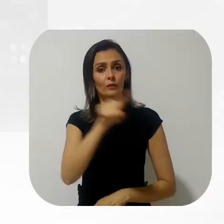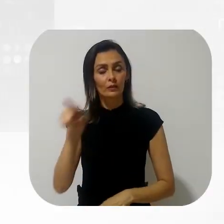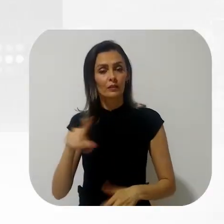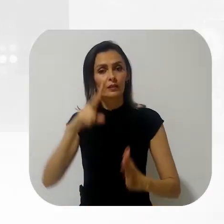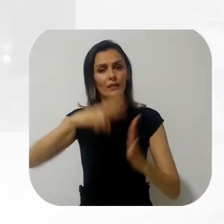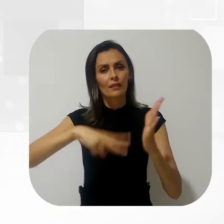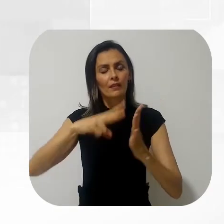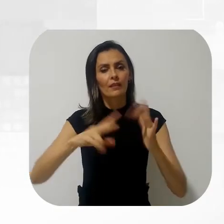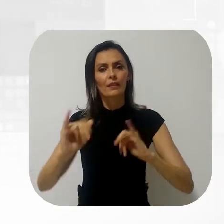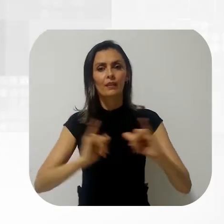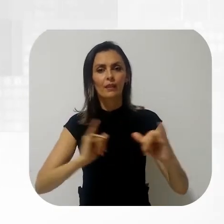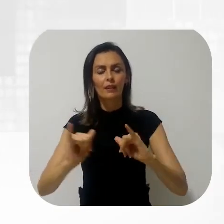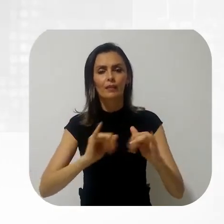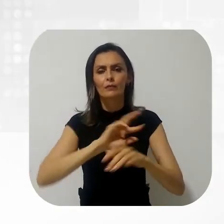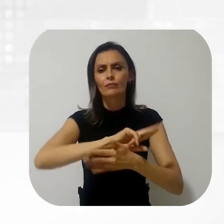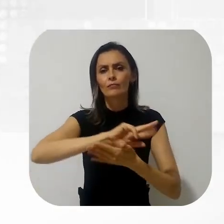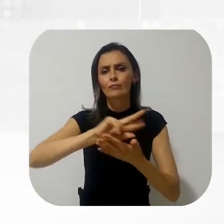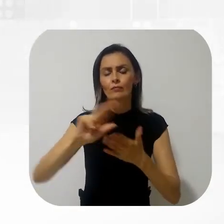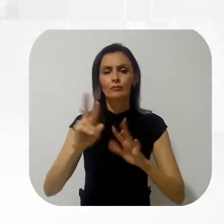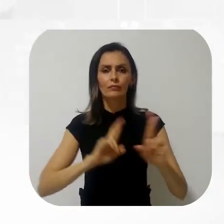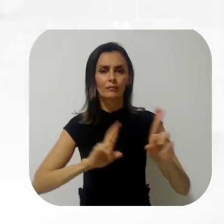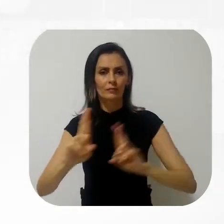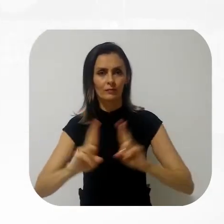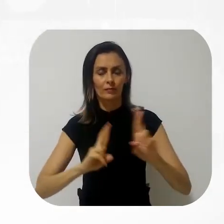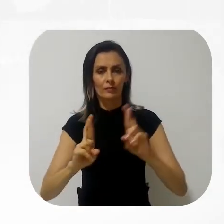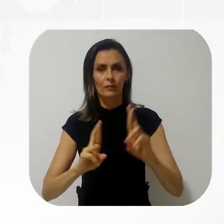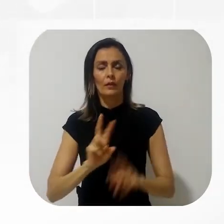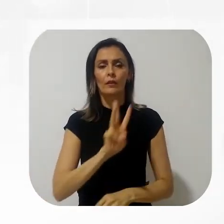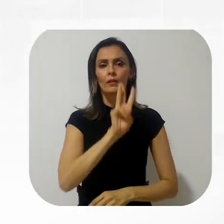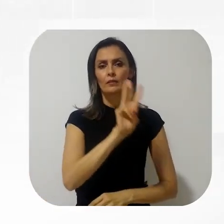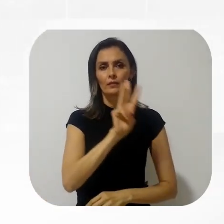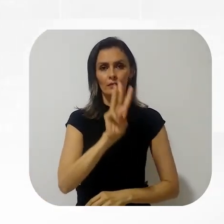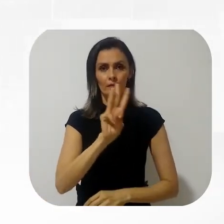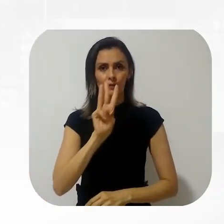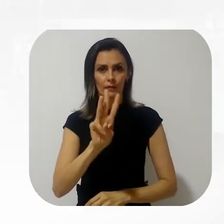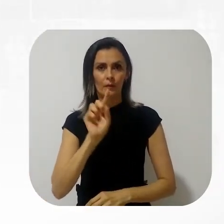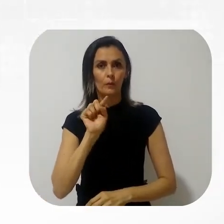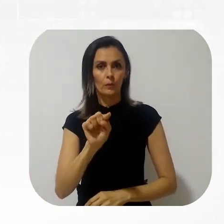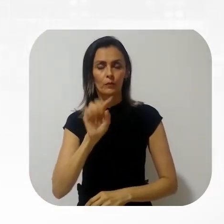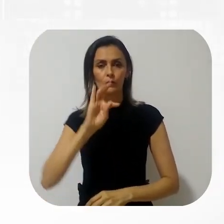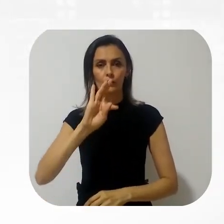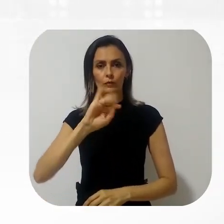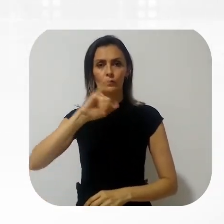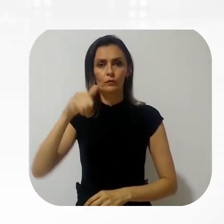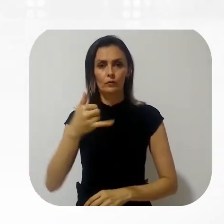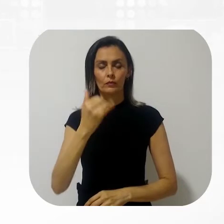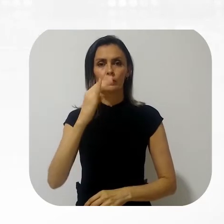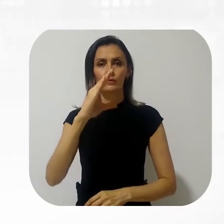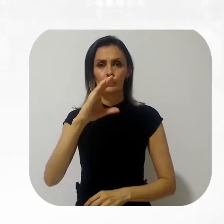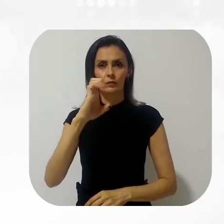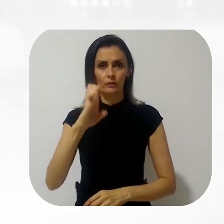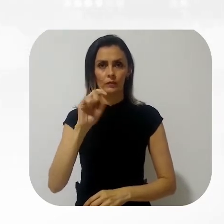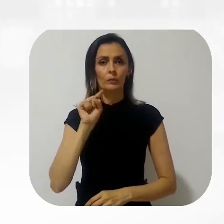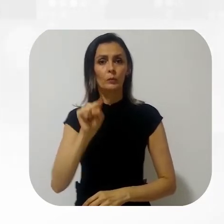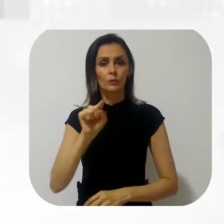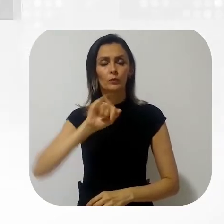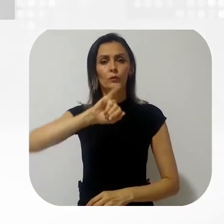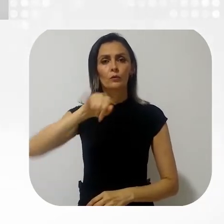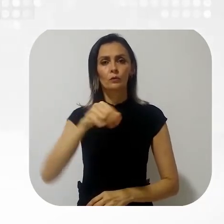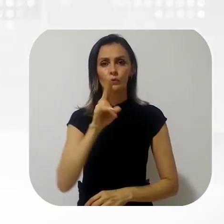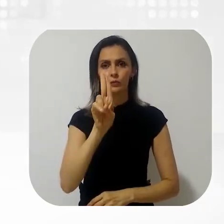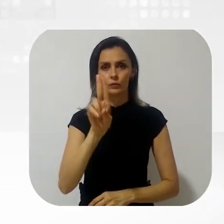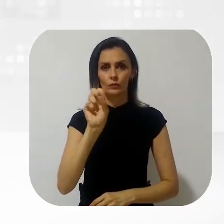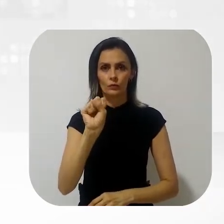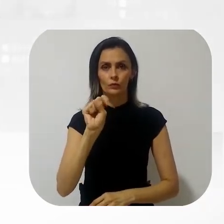Leia todas as matérias no portal www.tjce.jus.br atende. E atende.